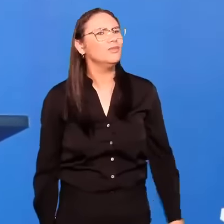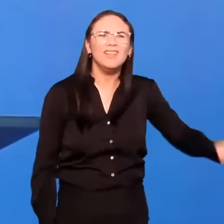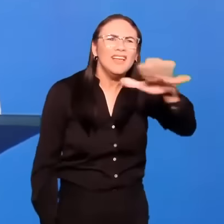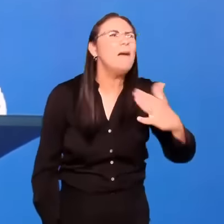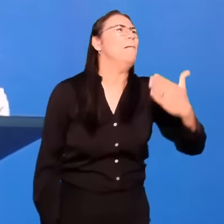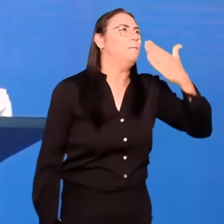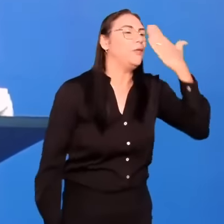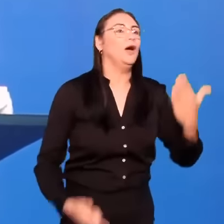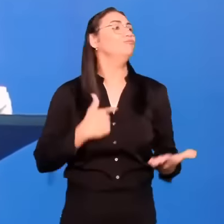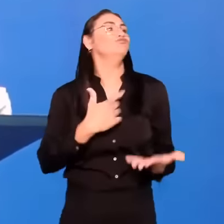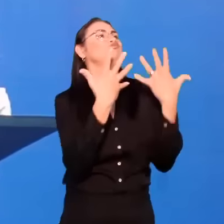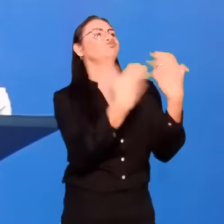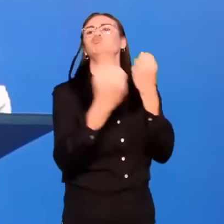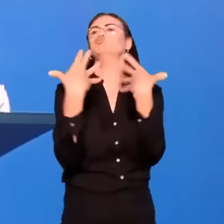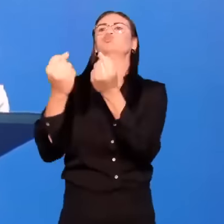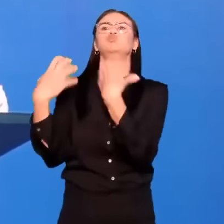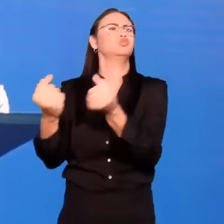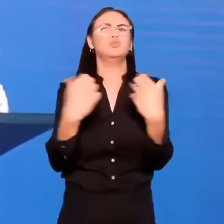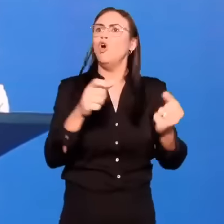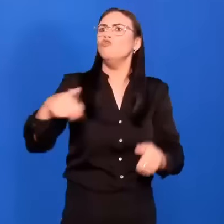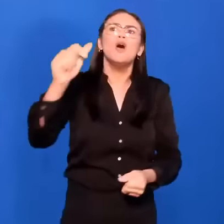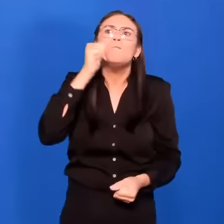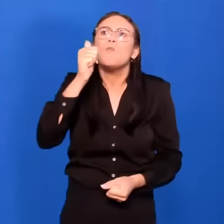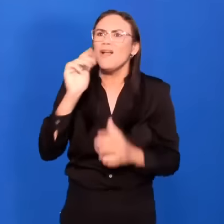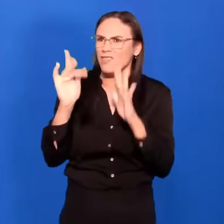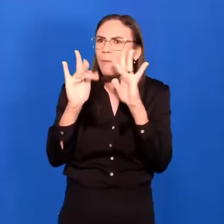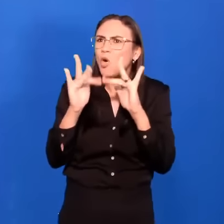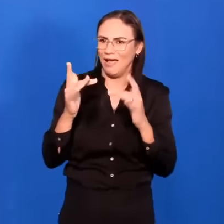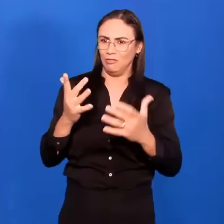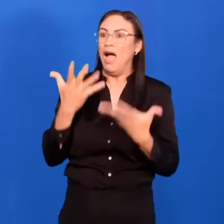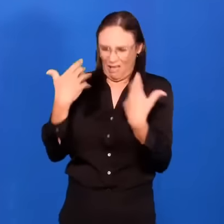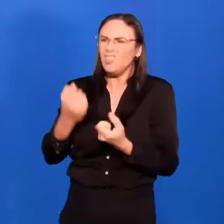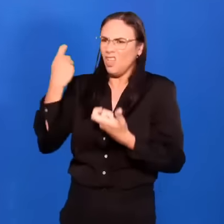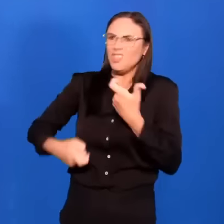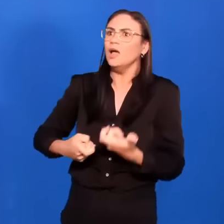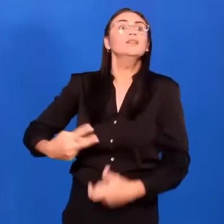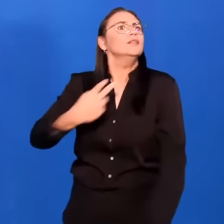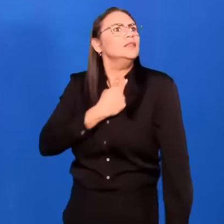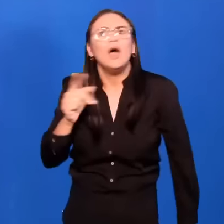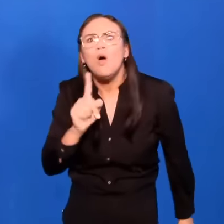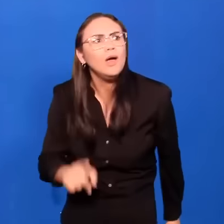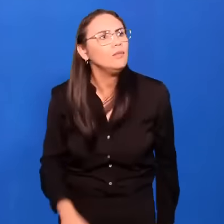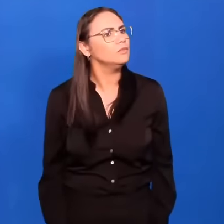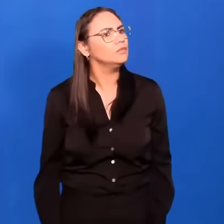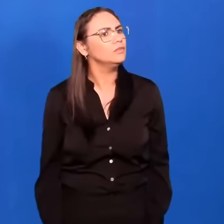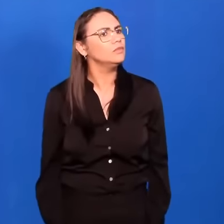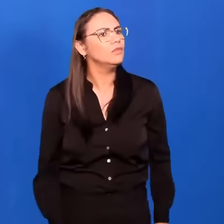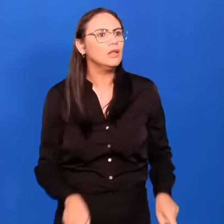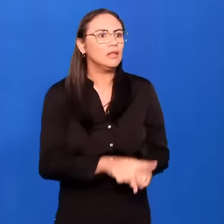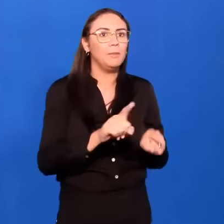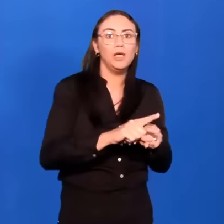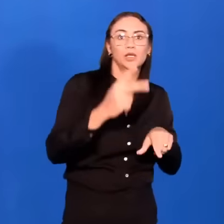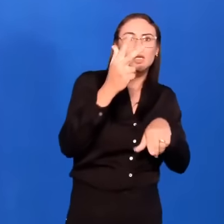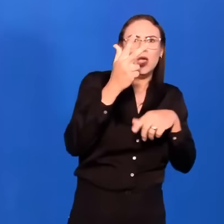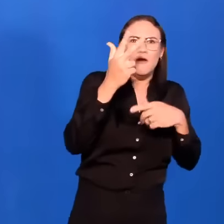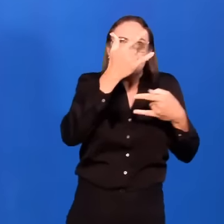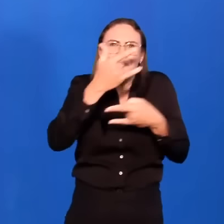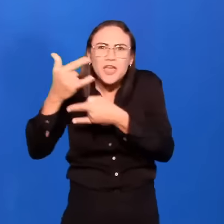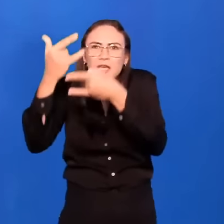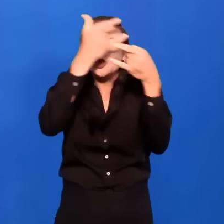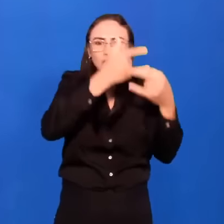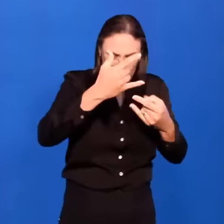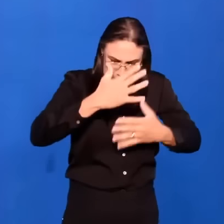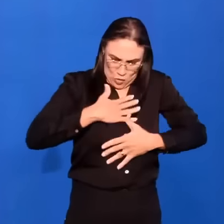entregue o seu corpo, menina, aos seus namorados. Não entregue o seu corpo à pornografia, a videochamadas.